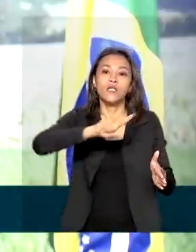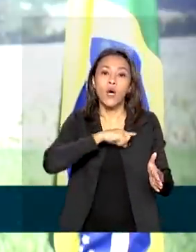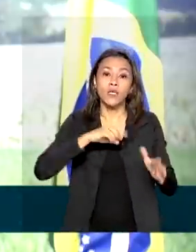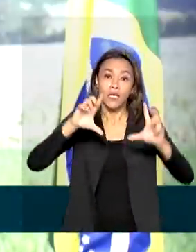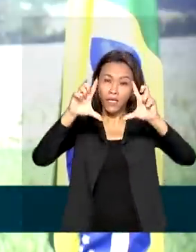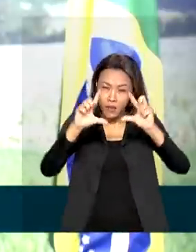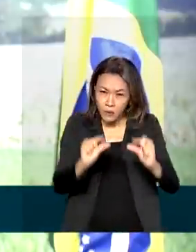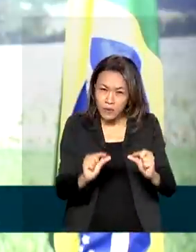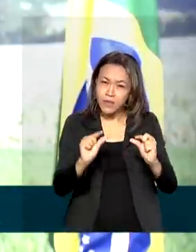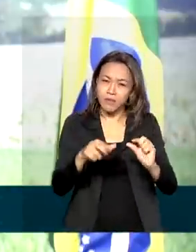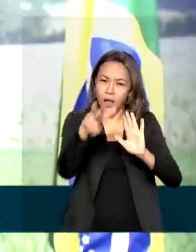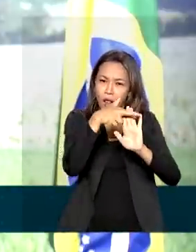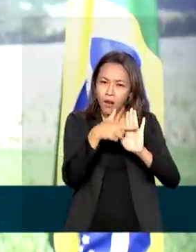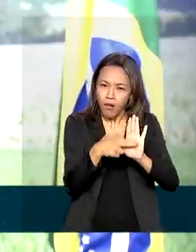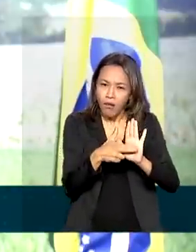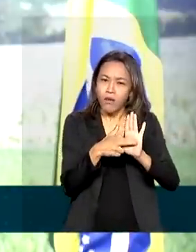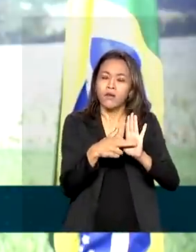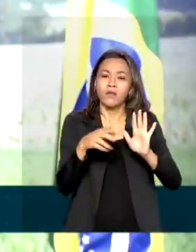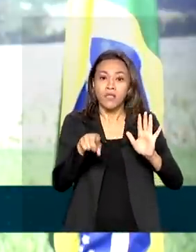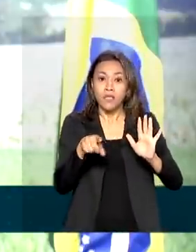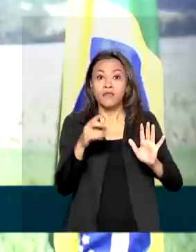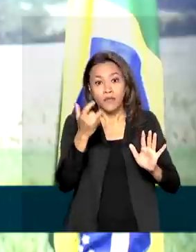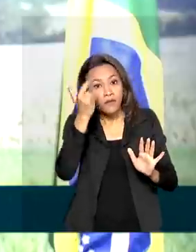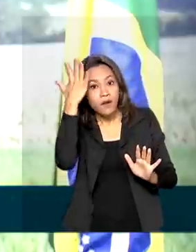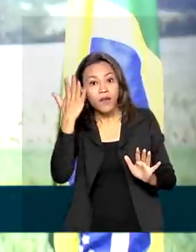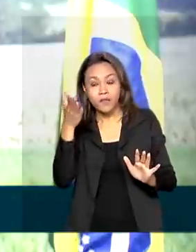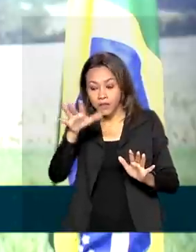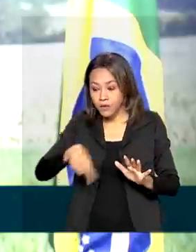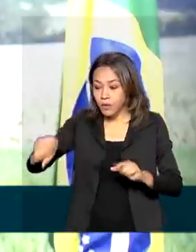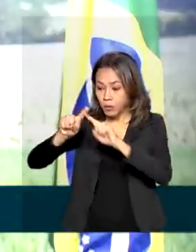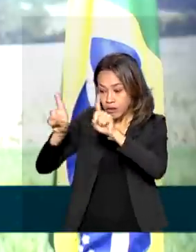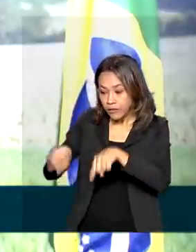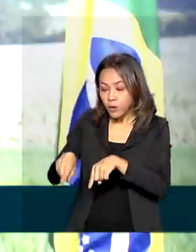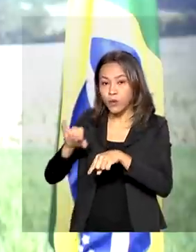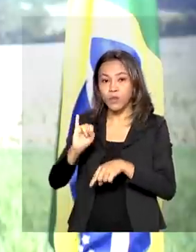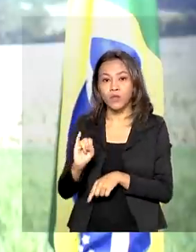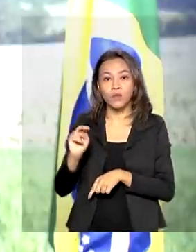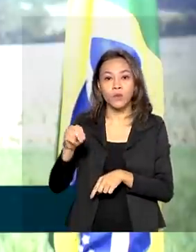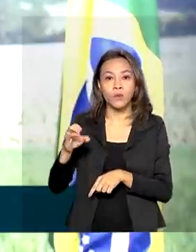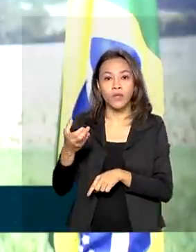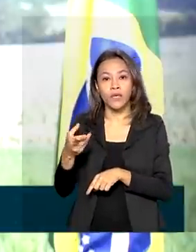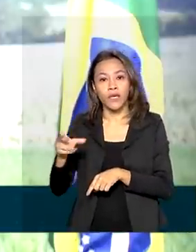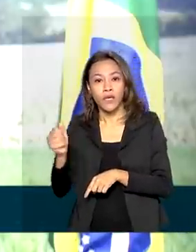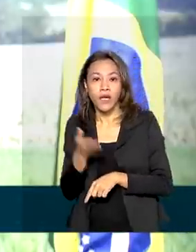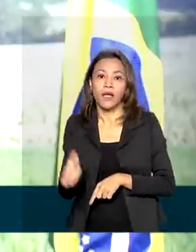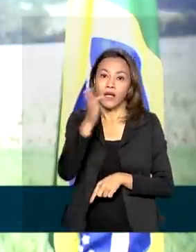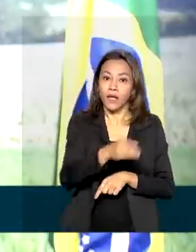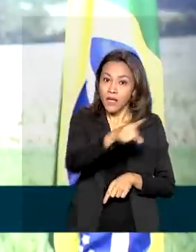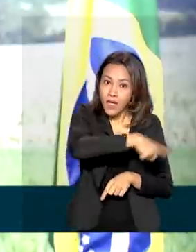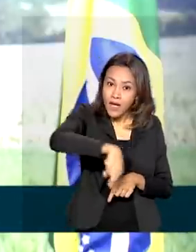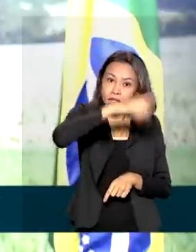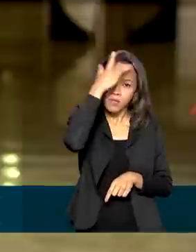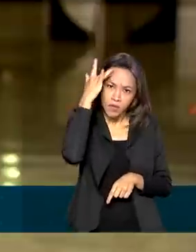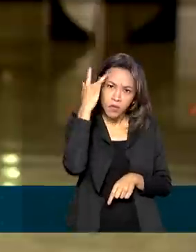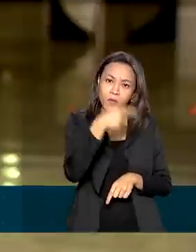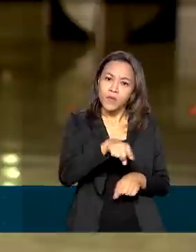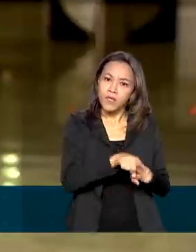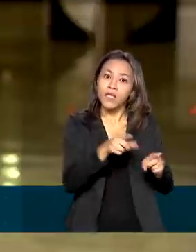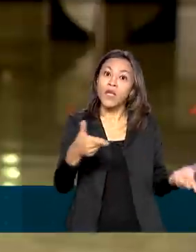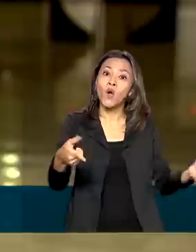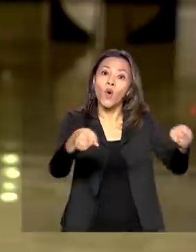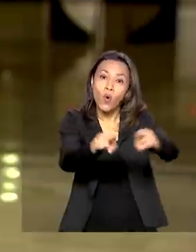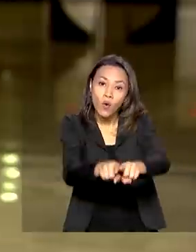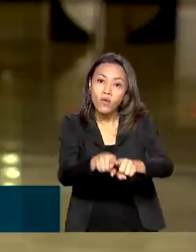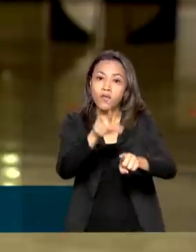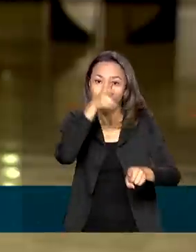e isso estará disponível tanto para os servidores do INCRA quanto para essas pessoas cadastradas a partir dos convênios com as prefeituras. O Titula